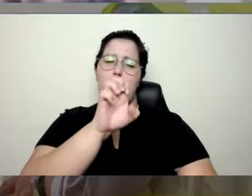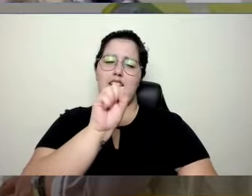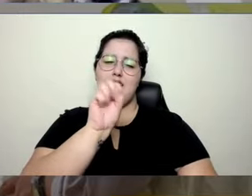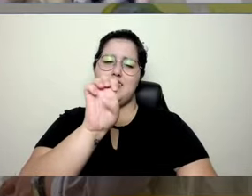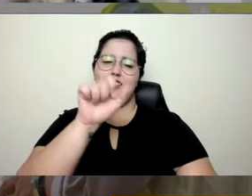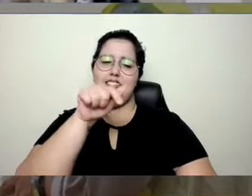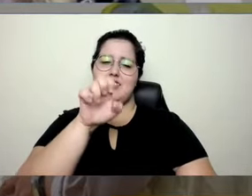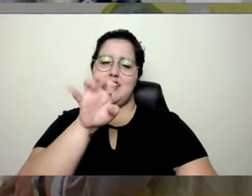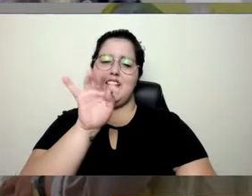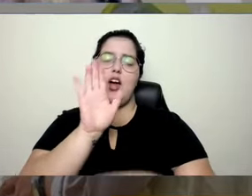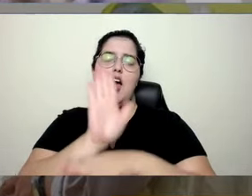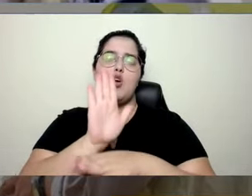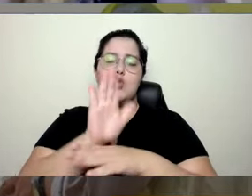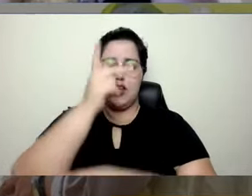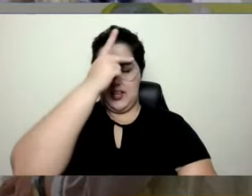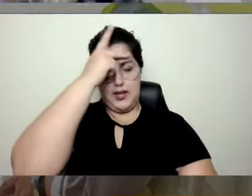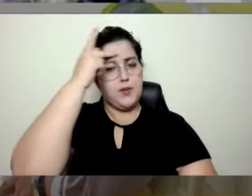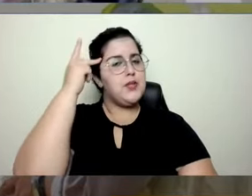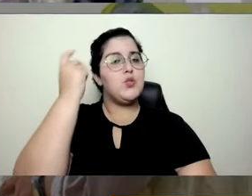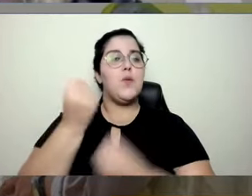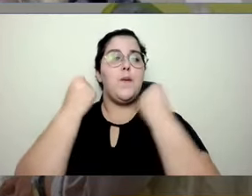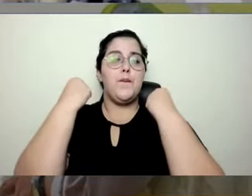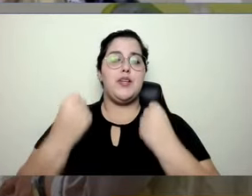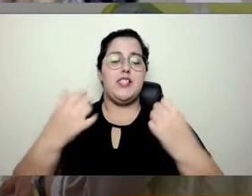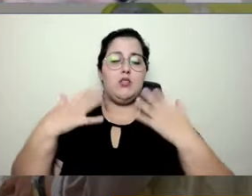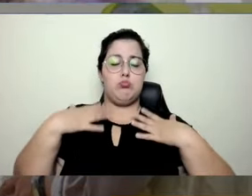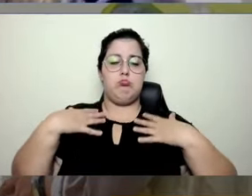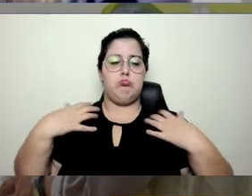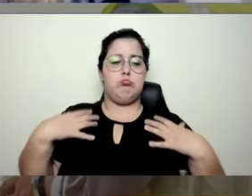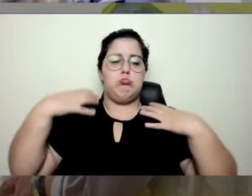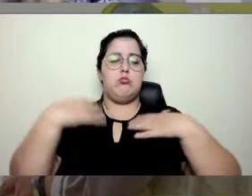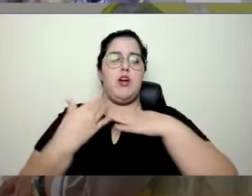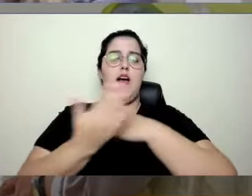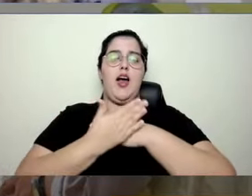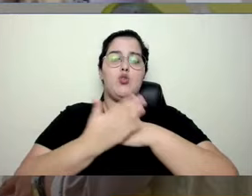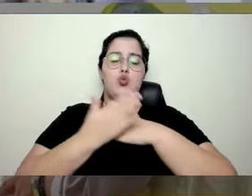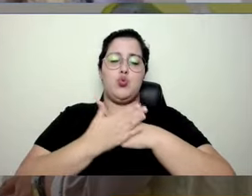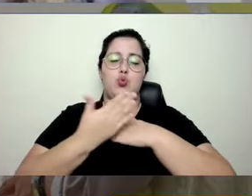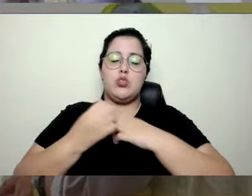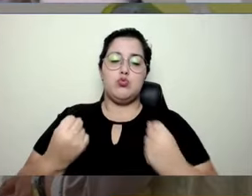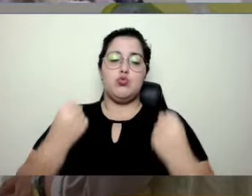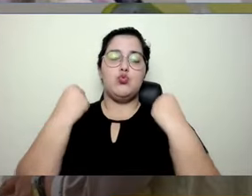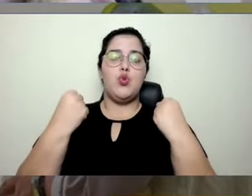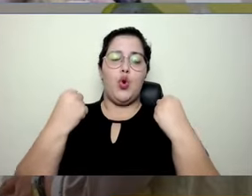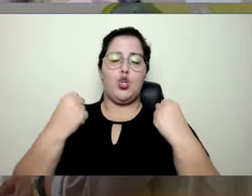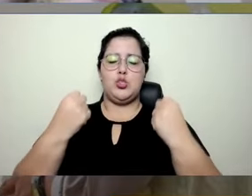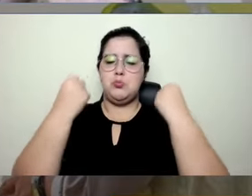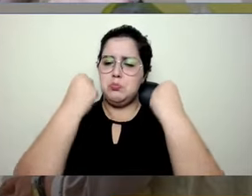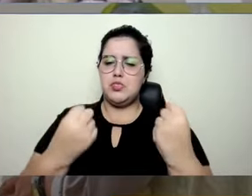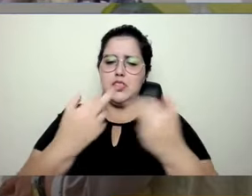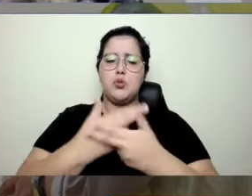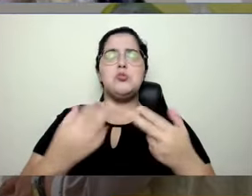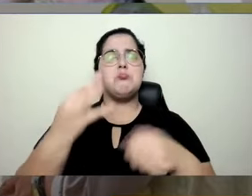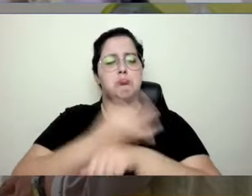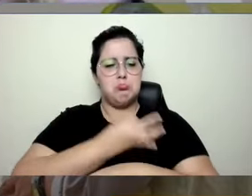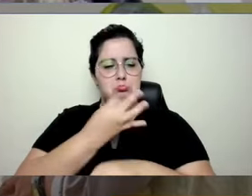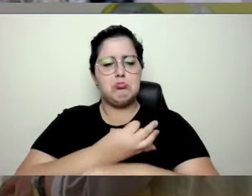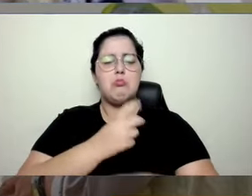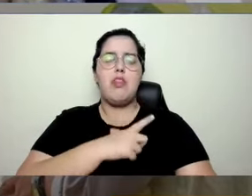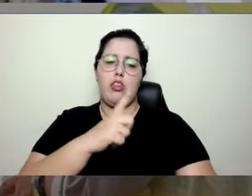ajuda as pessoas a carregarem preso, sem sobrecarregar a sua coluna, tendo uma menor sobrecarga muscular.